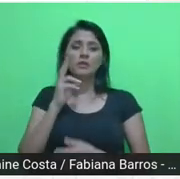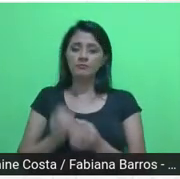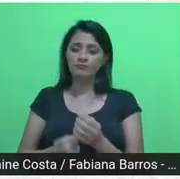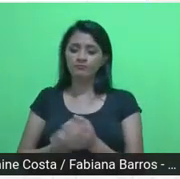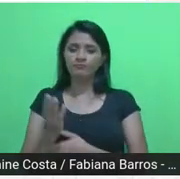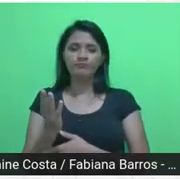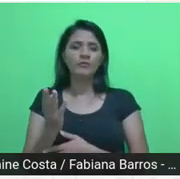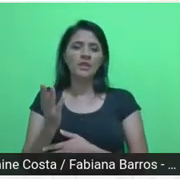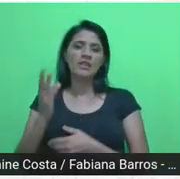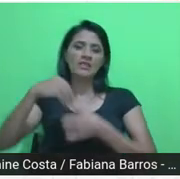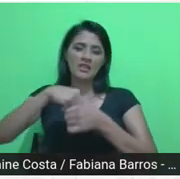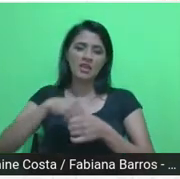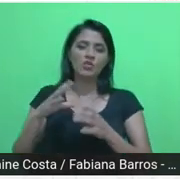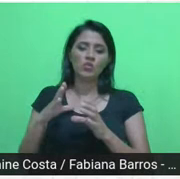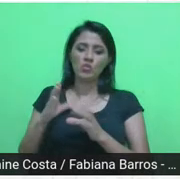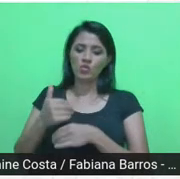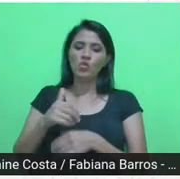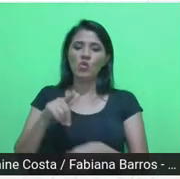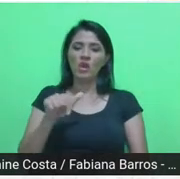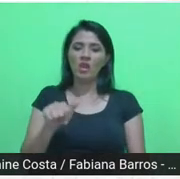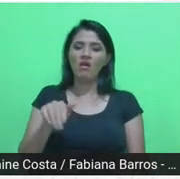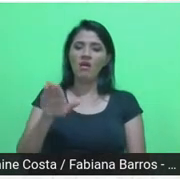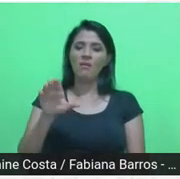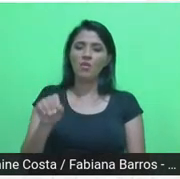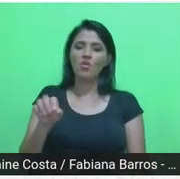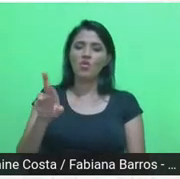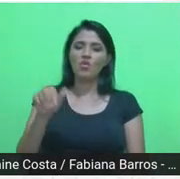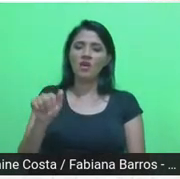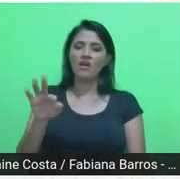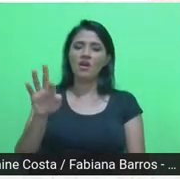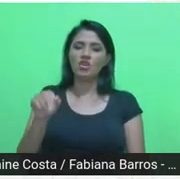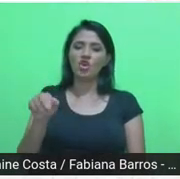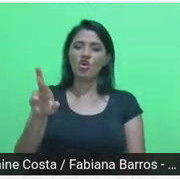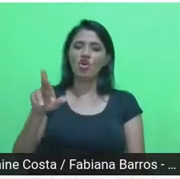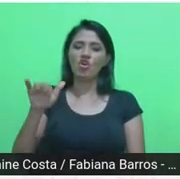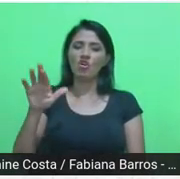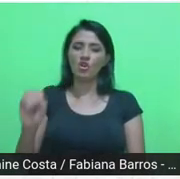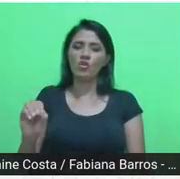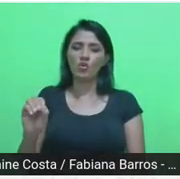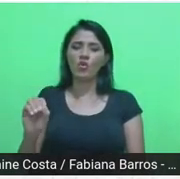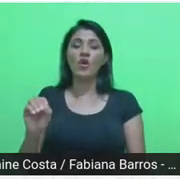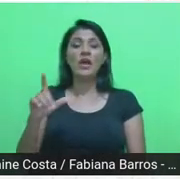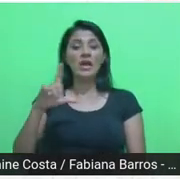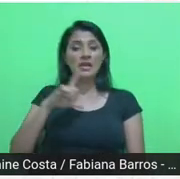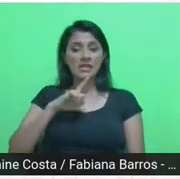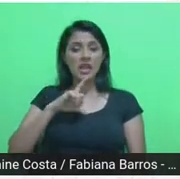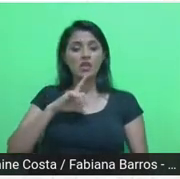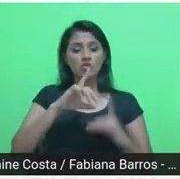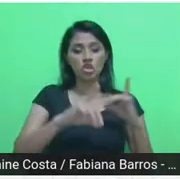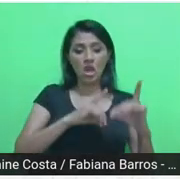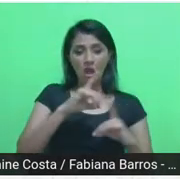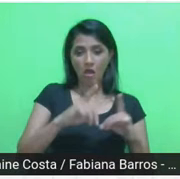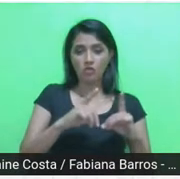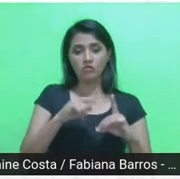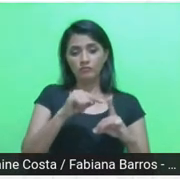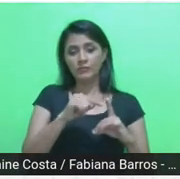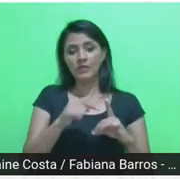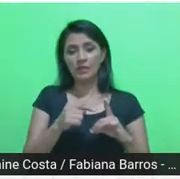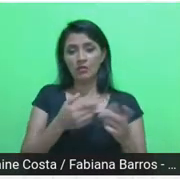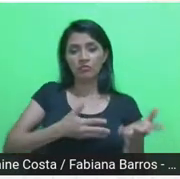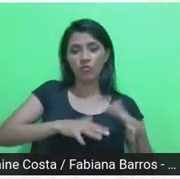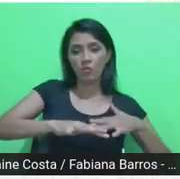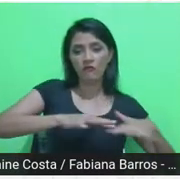laboratório, que tem um diálogo de um lado com movimentos, de um lado com a sociedade,